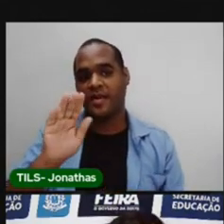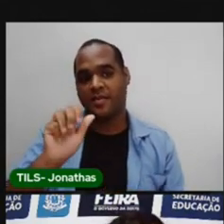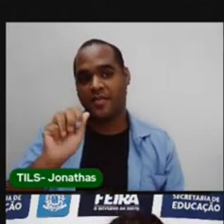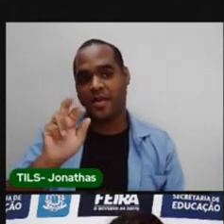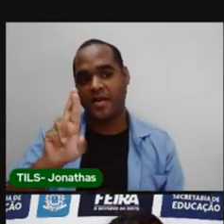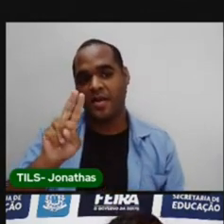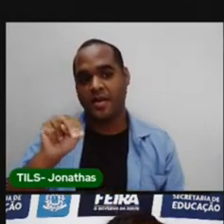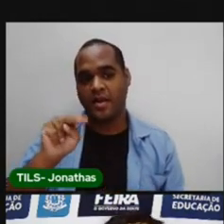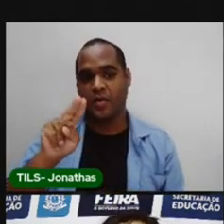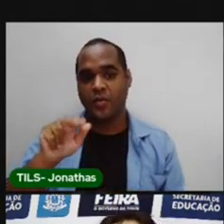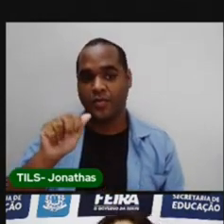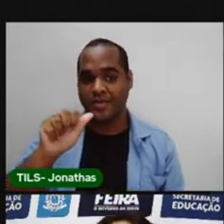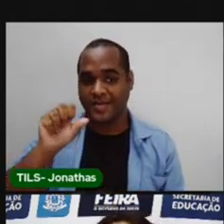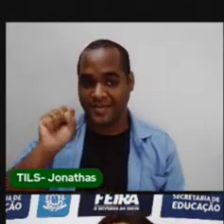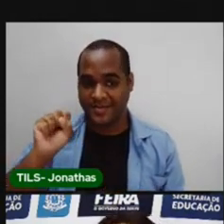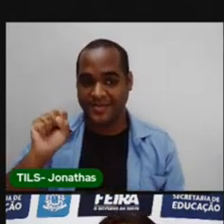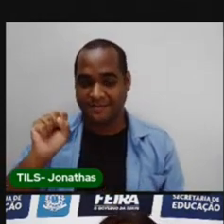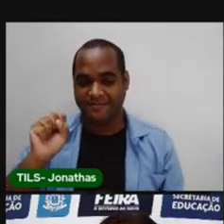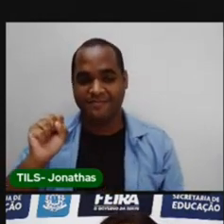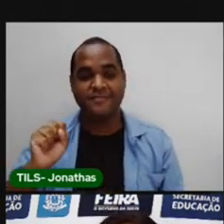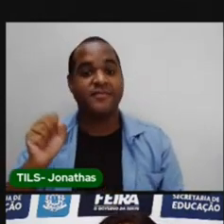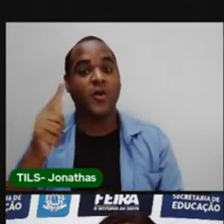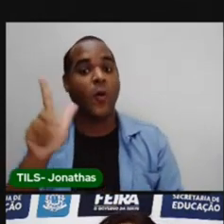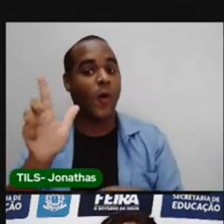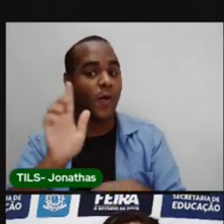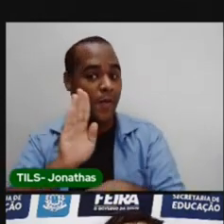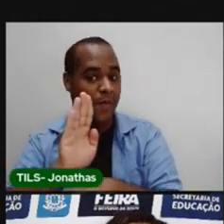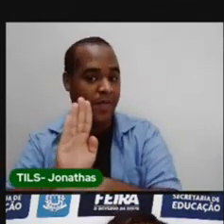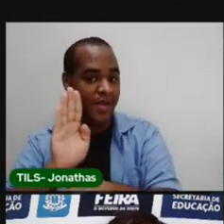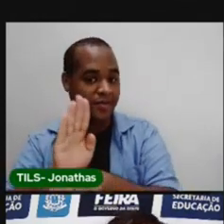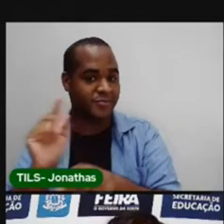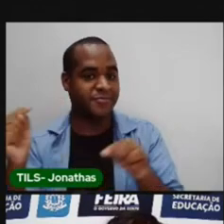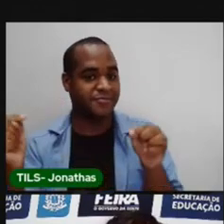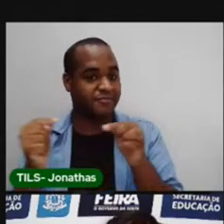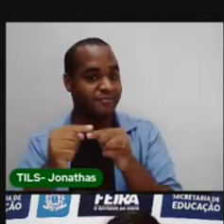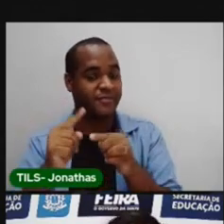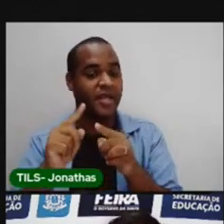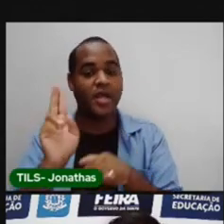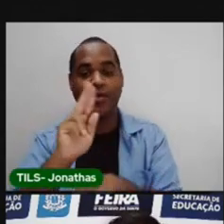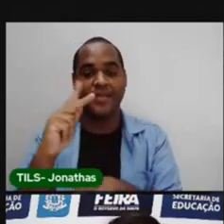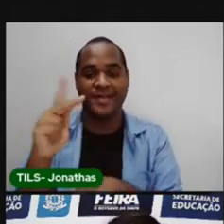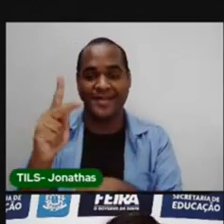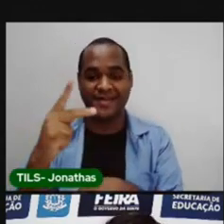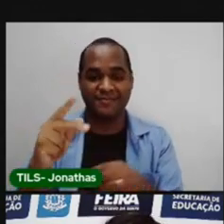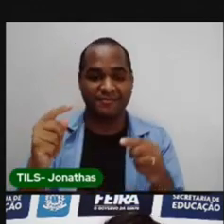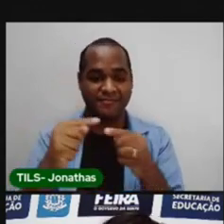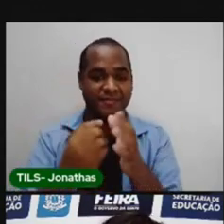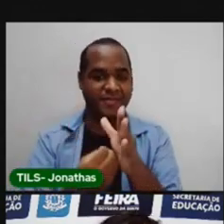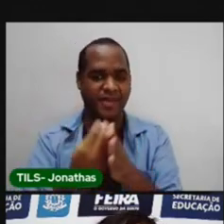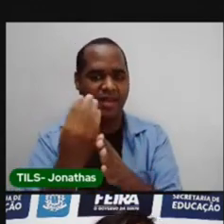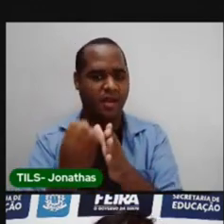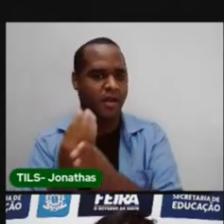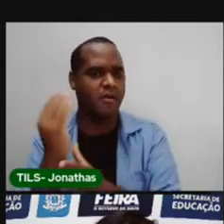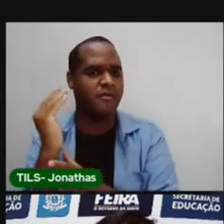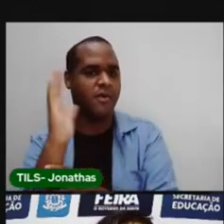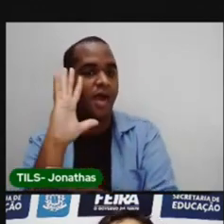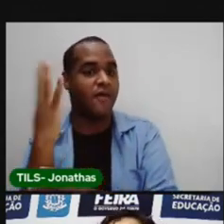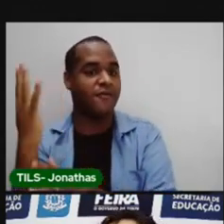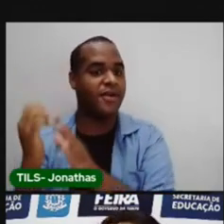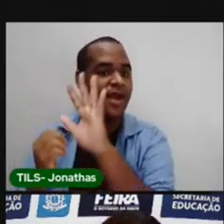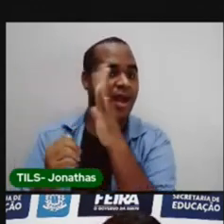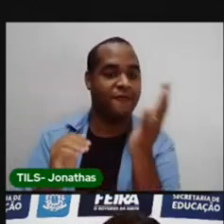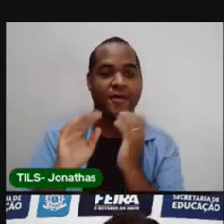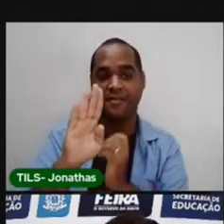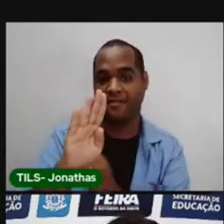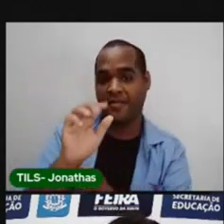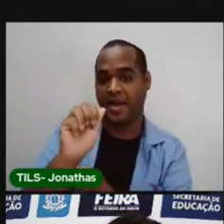Baraunas. O bairro Baraunas recebeu esse nome por causa da quantidade de árvores